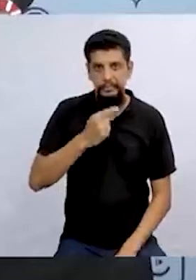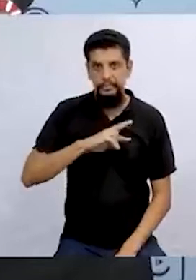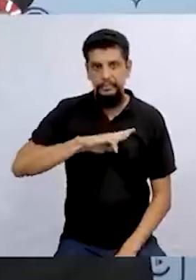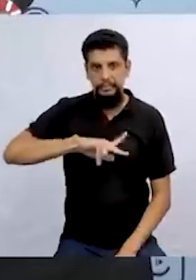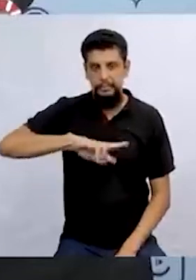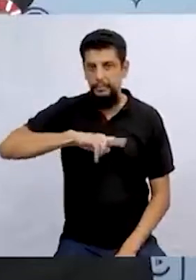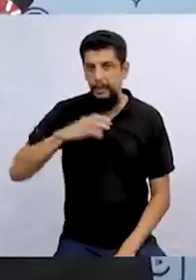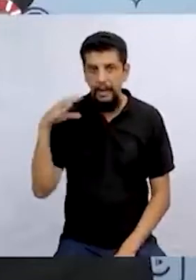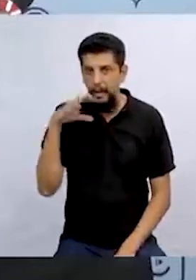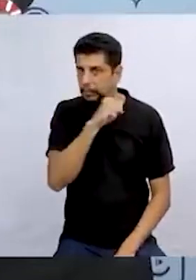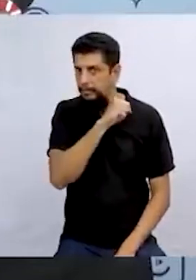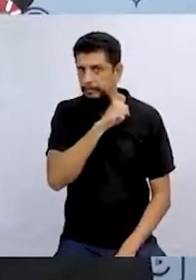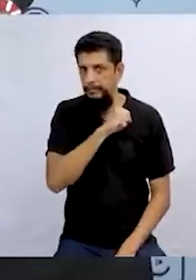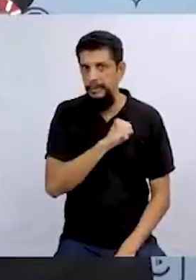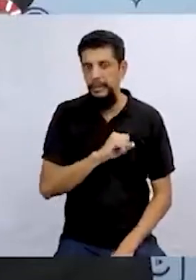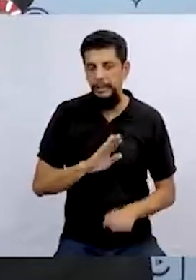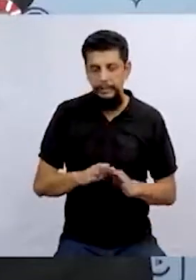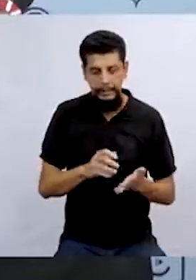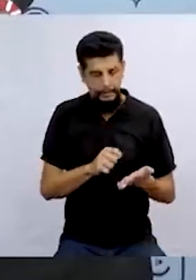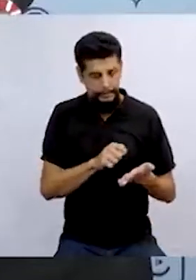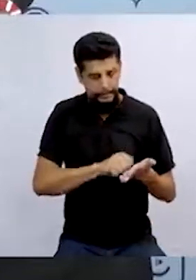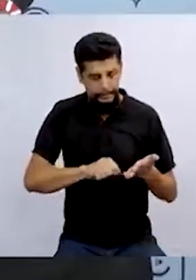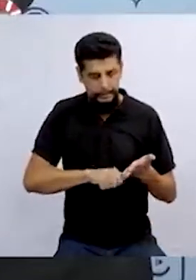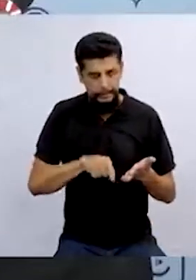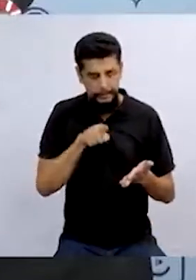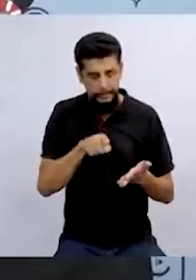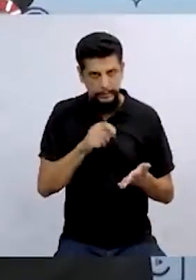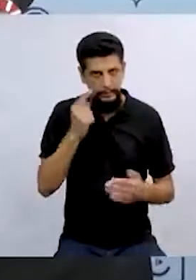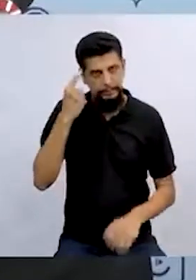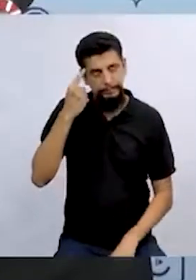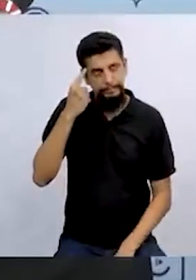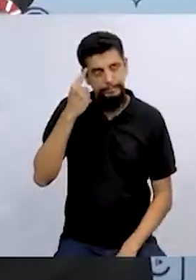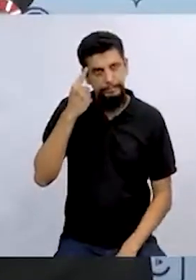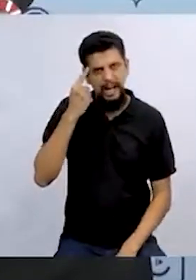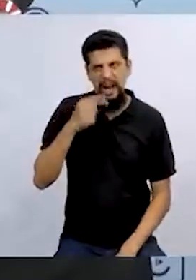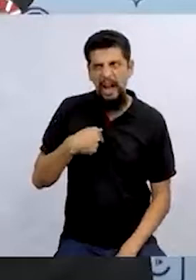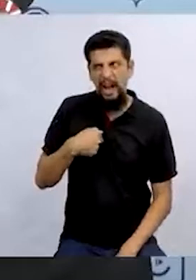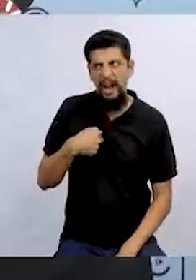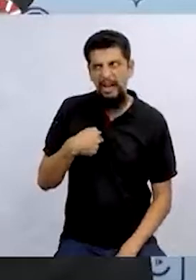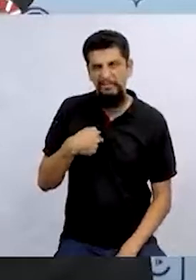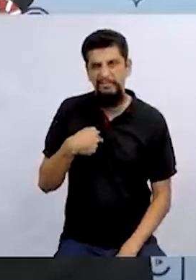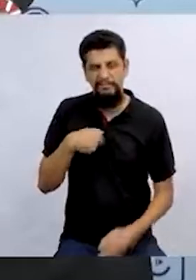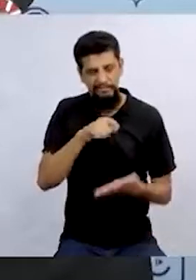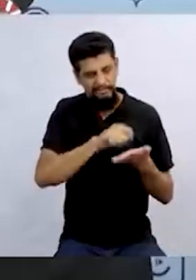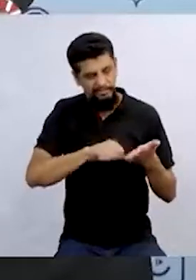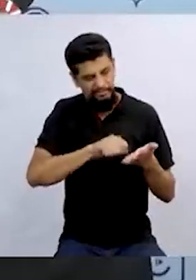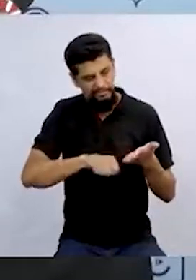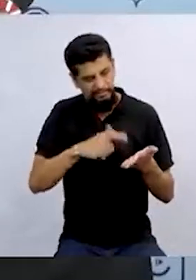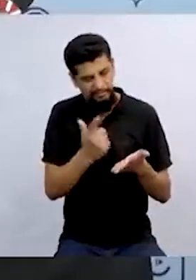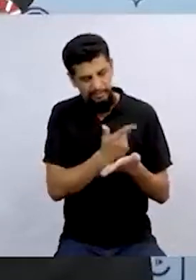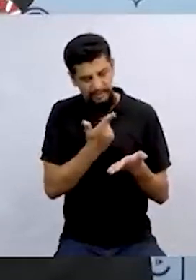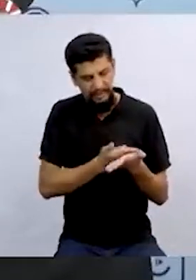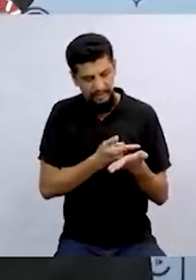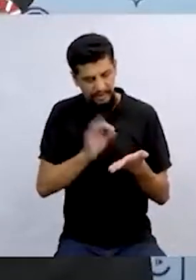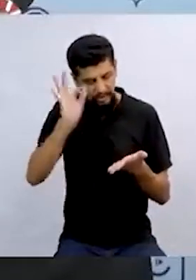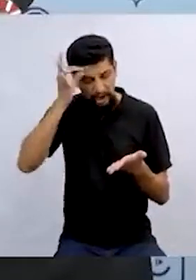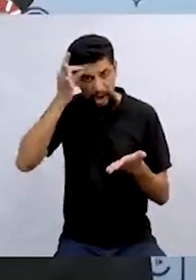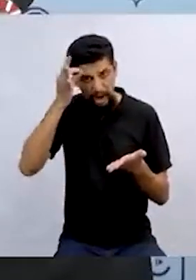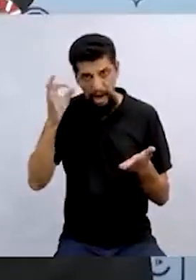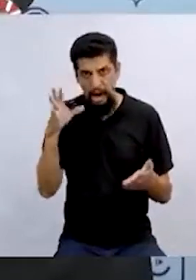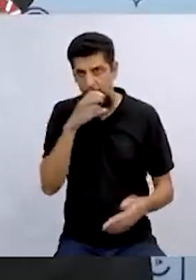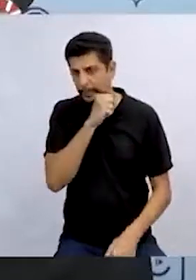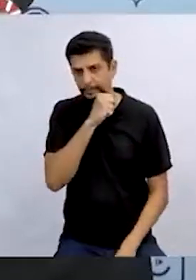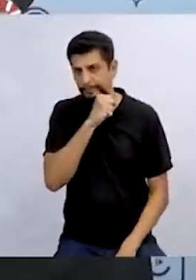é tão rapidinho assim, né? Sentar e escrever. Você já parou em casa muitas vezes e falou, ah, eu vou escrever um livro. E você quer que termine na hora